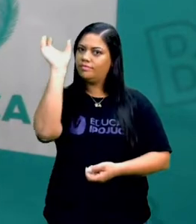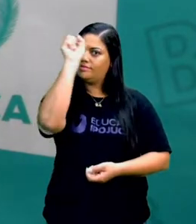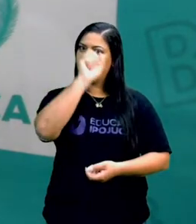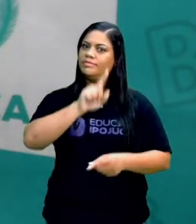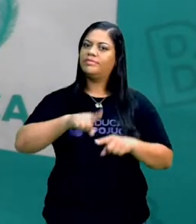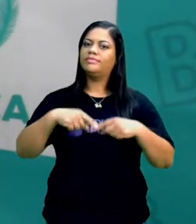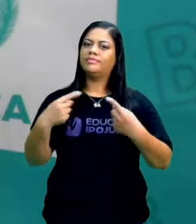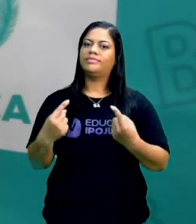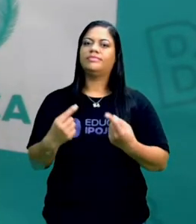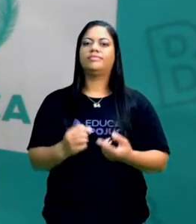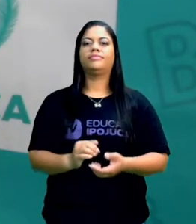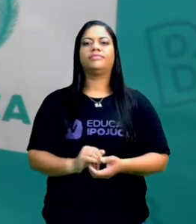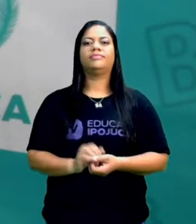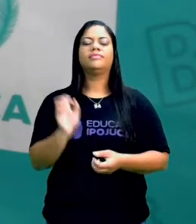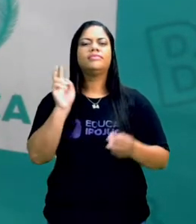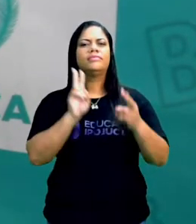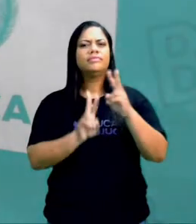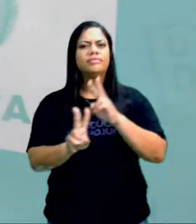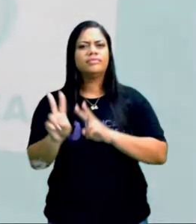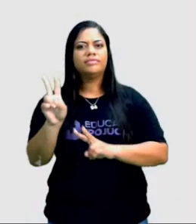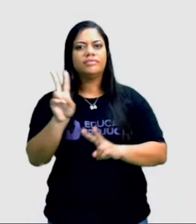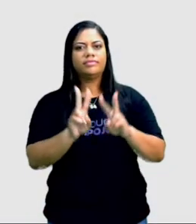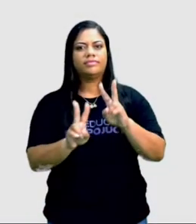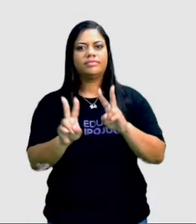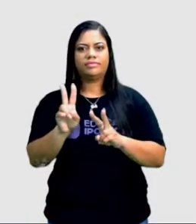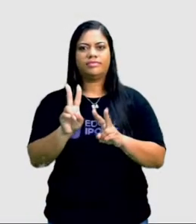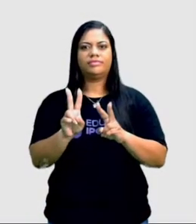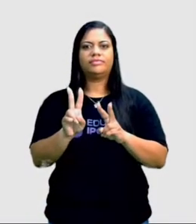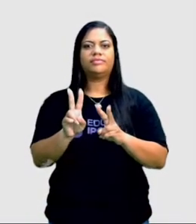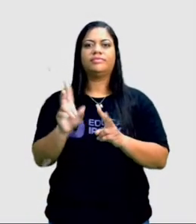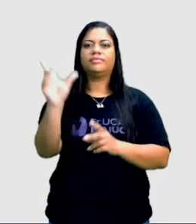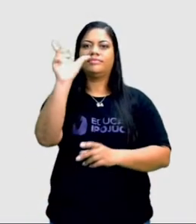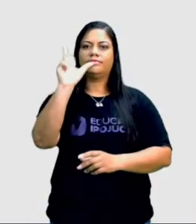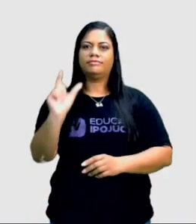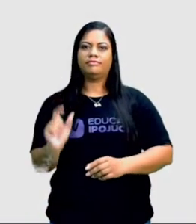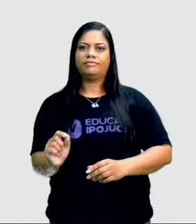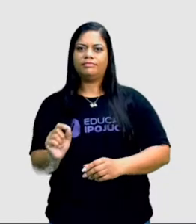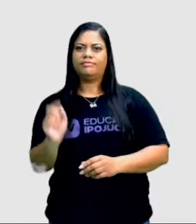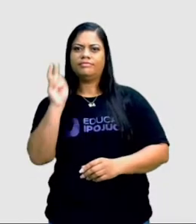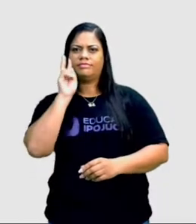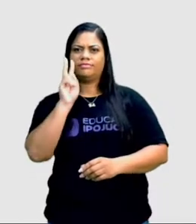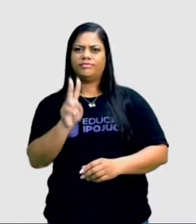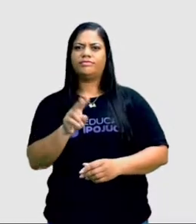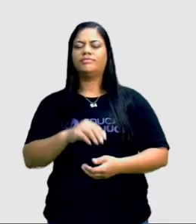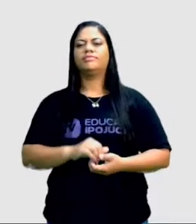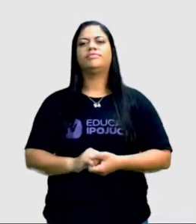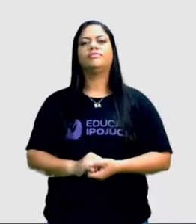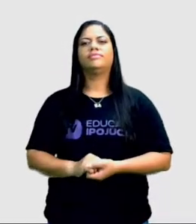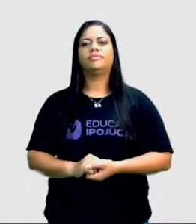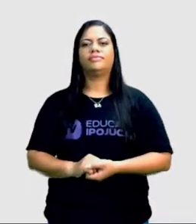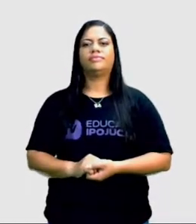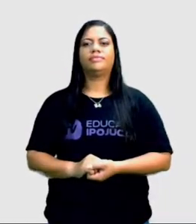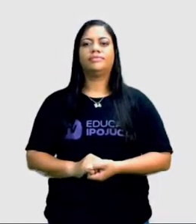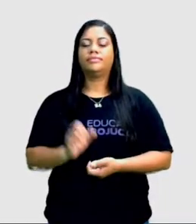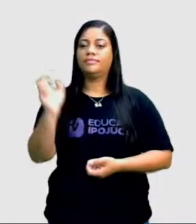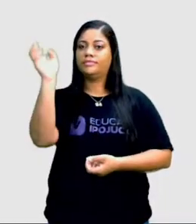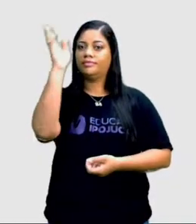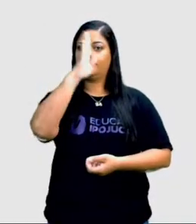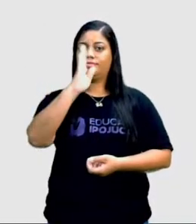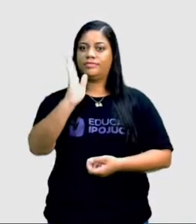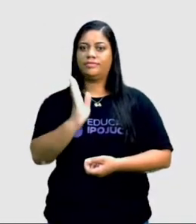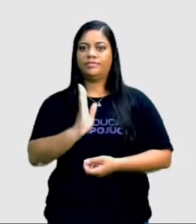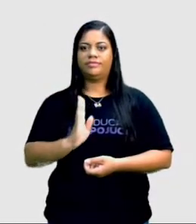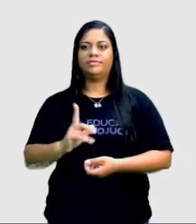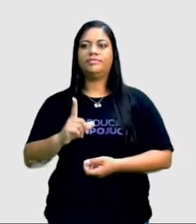políticas. Observe aqui no nosso mapa, veja unidades políticas. A gente tem aqui o mapa do Brasil,